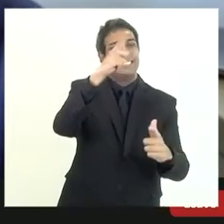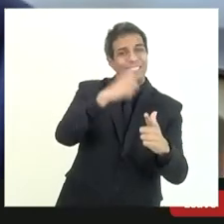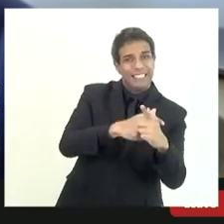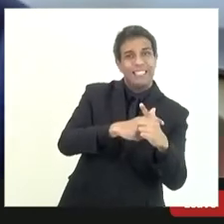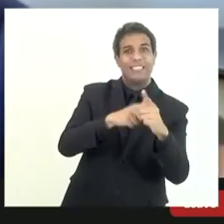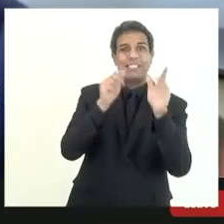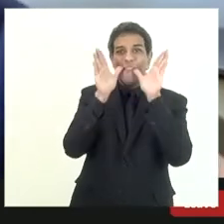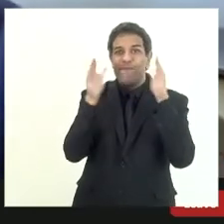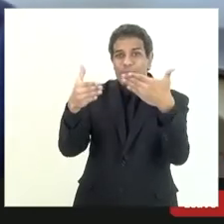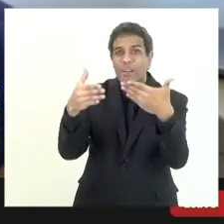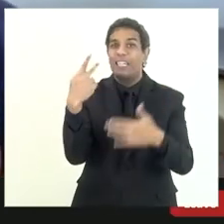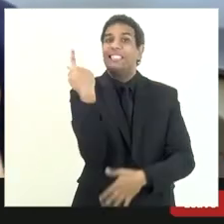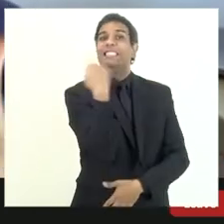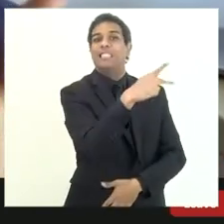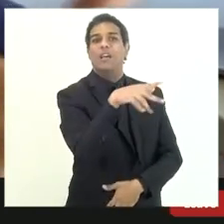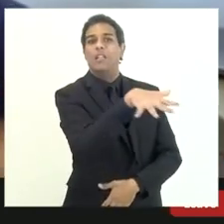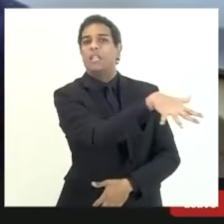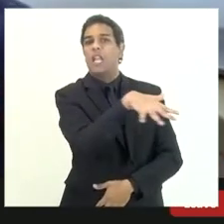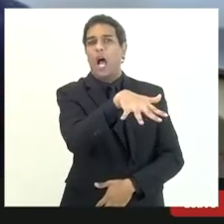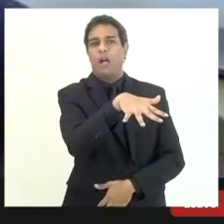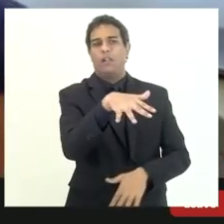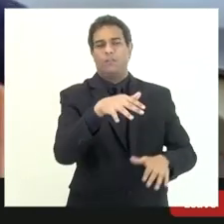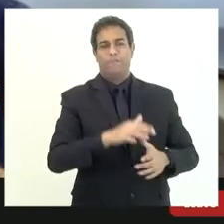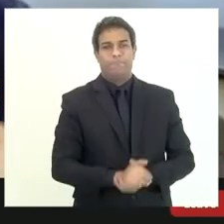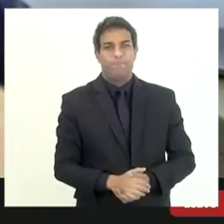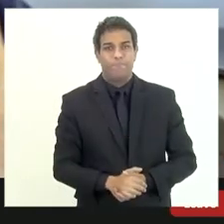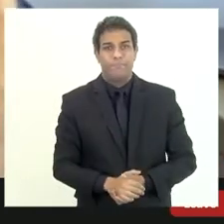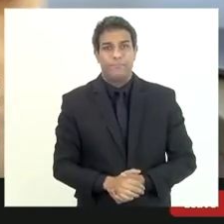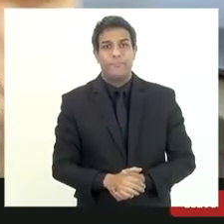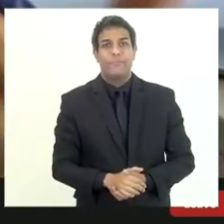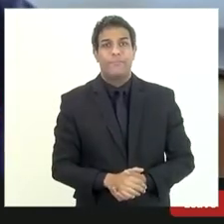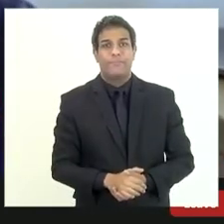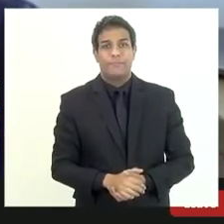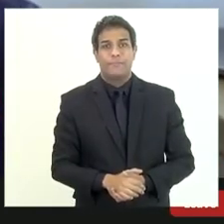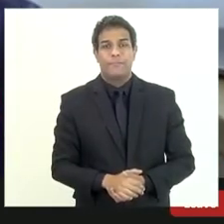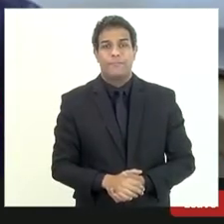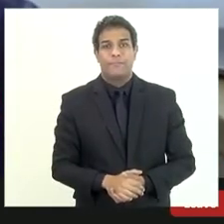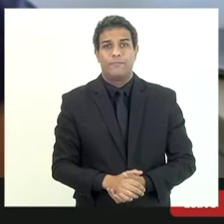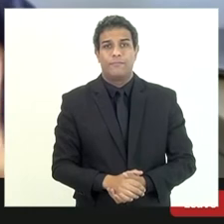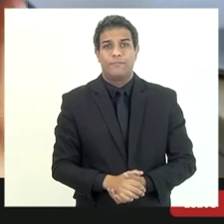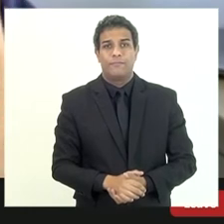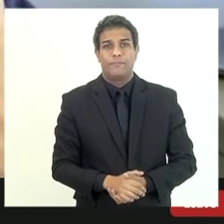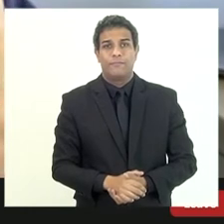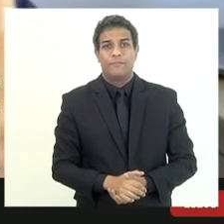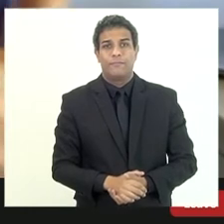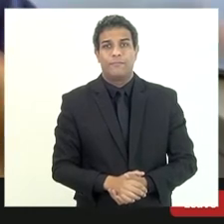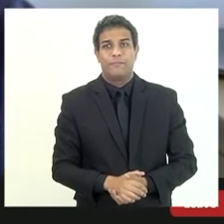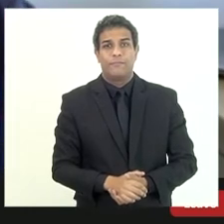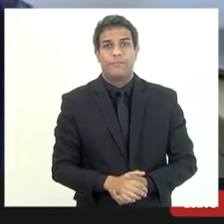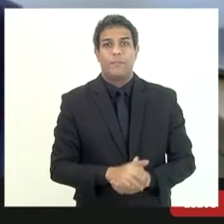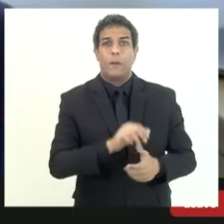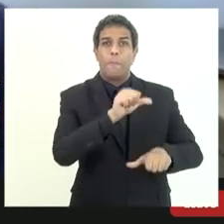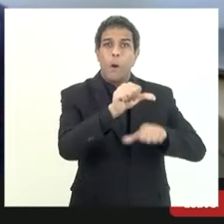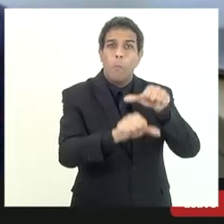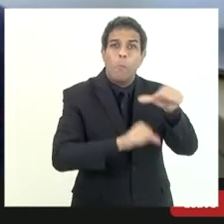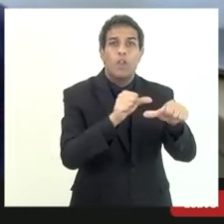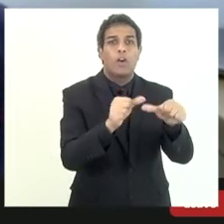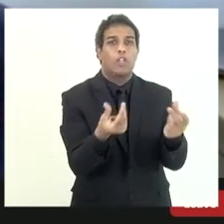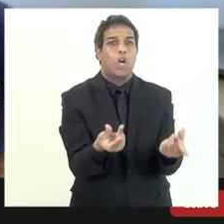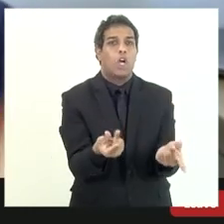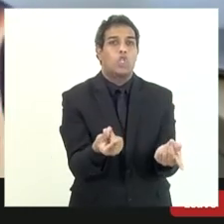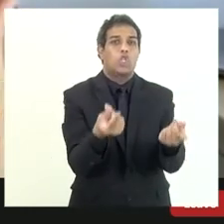específica deles porque salvo o erro de salvo alteração do valor